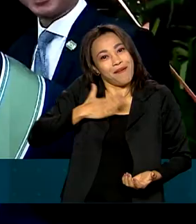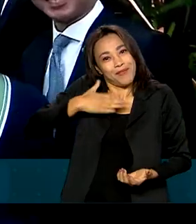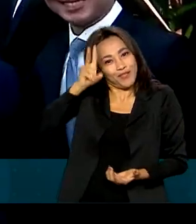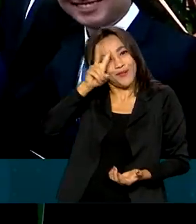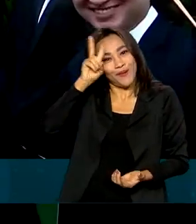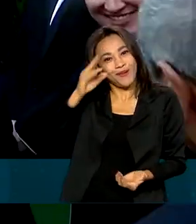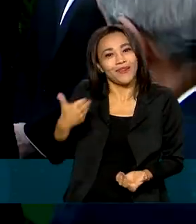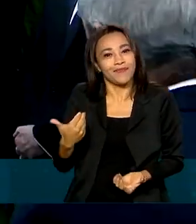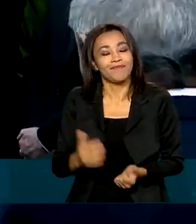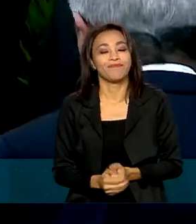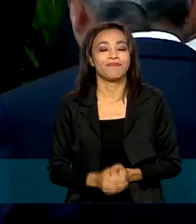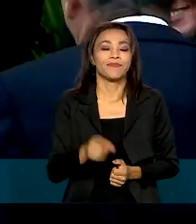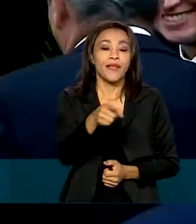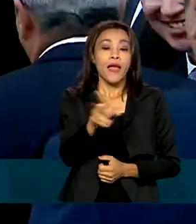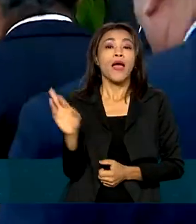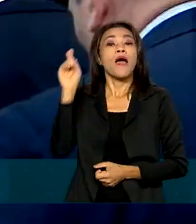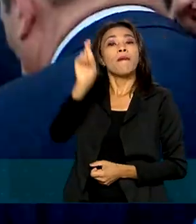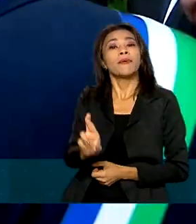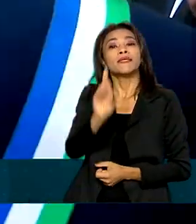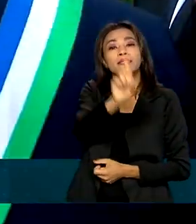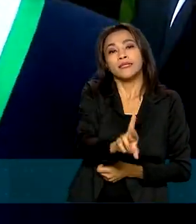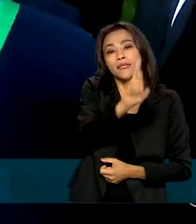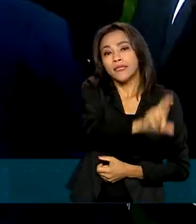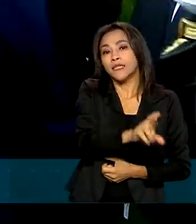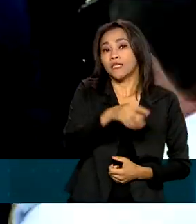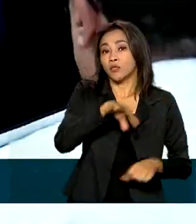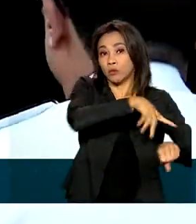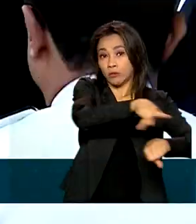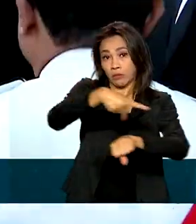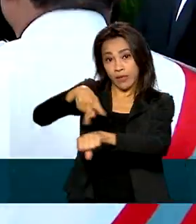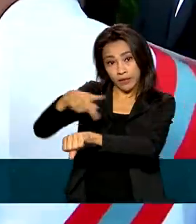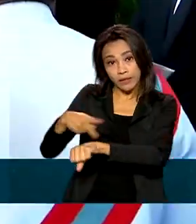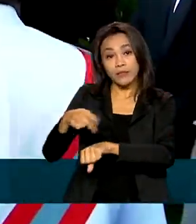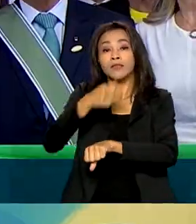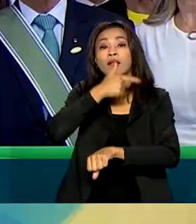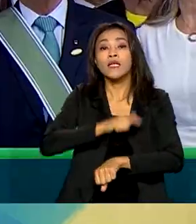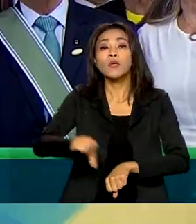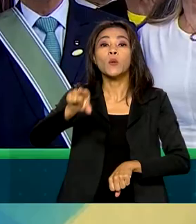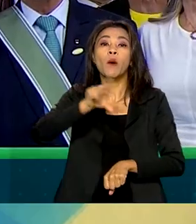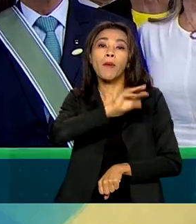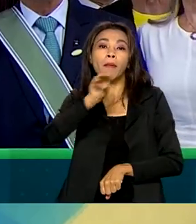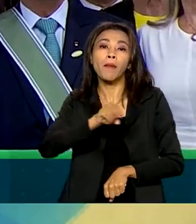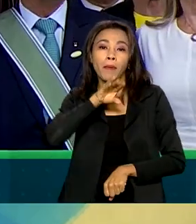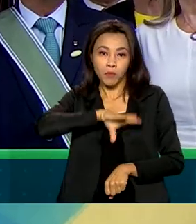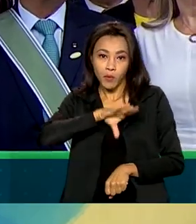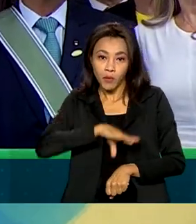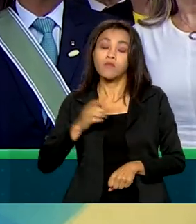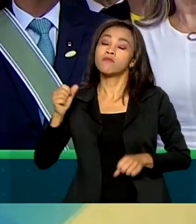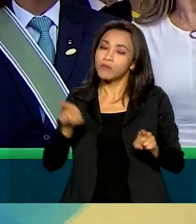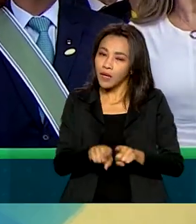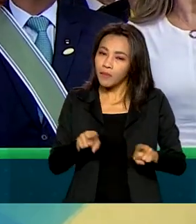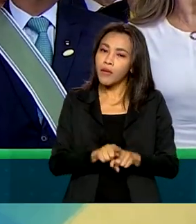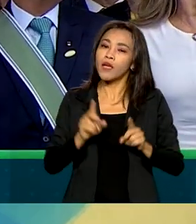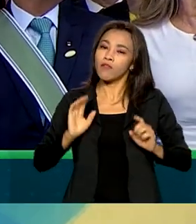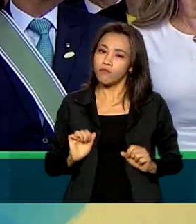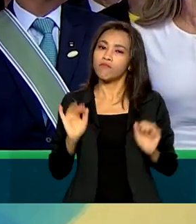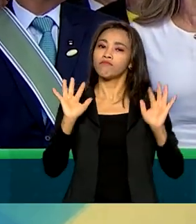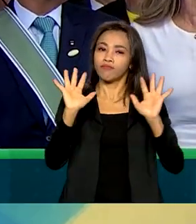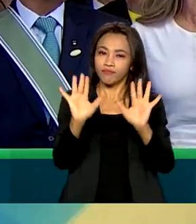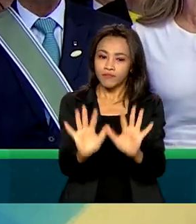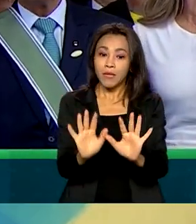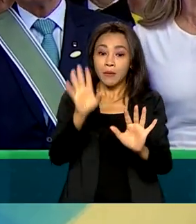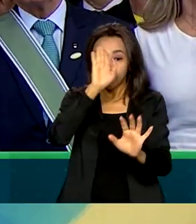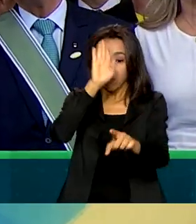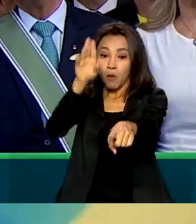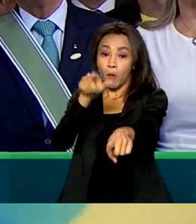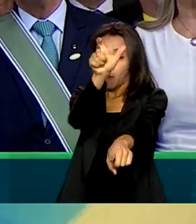Representantes da Comunidade dos Países de Língua Portuguesa, CPLP, compareceram ao desfile, entre eles o presidente de